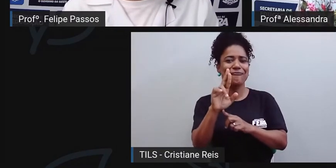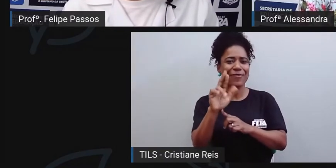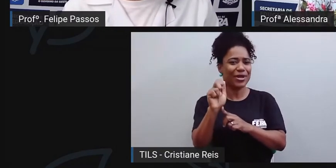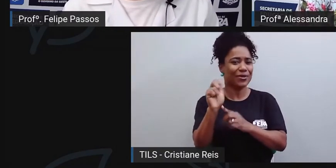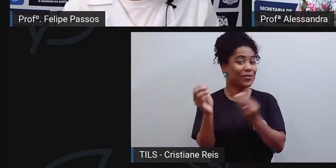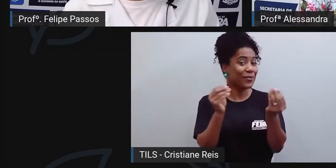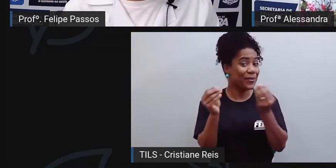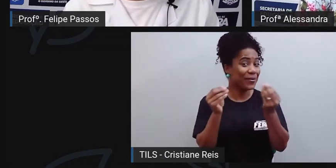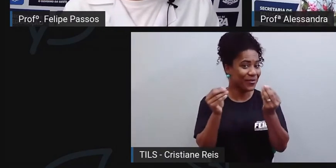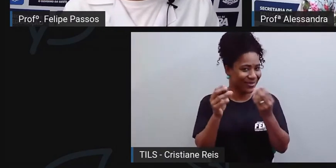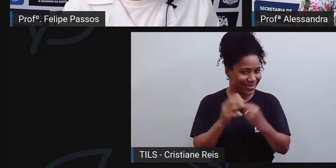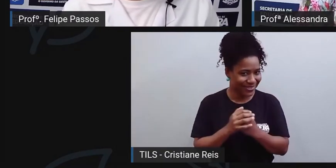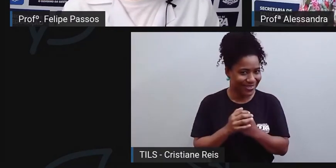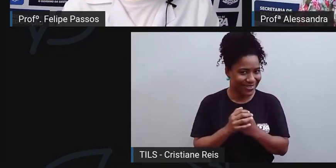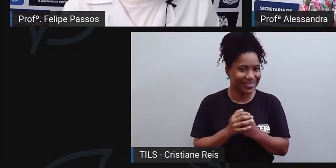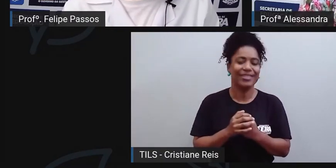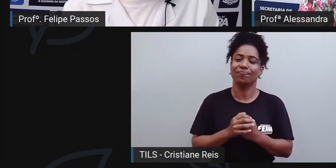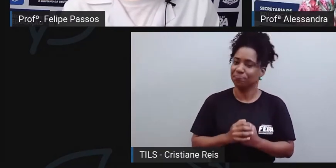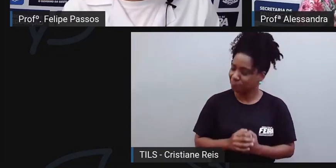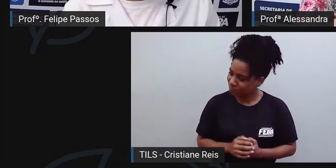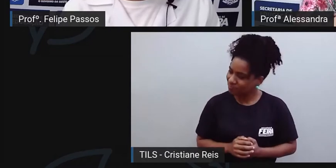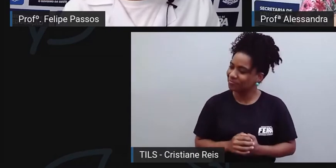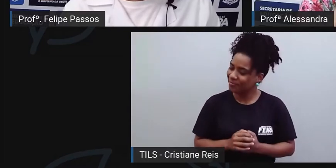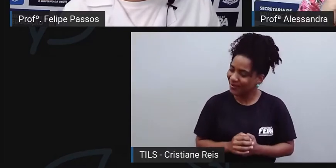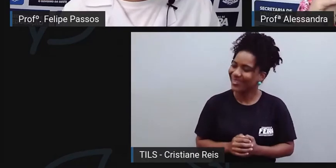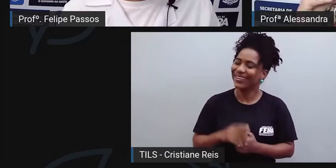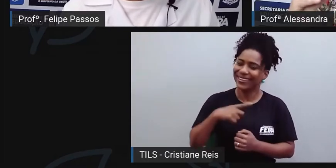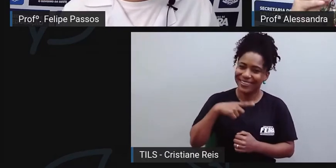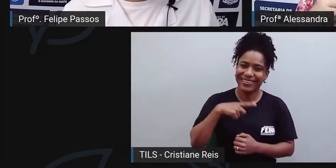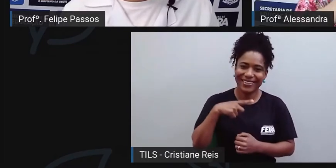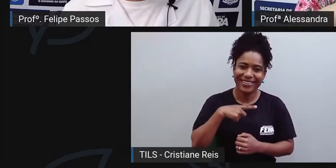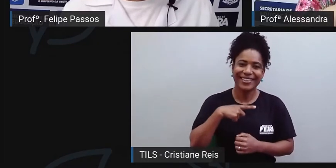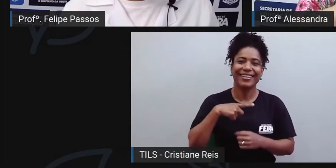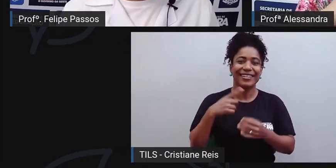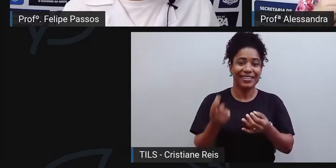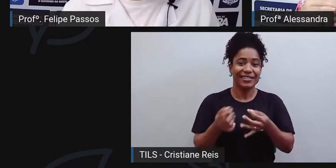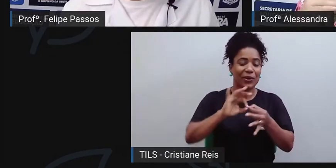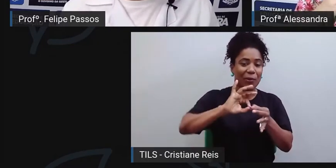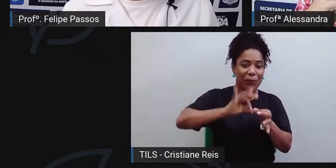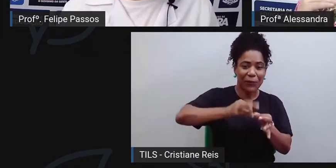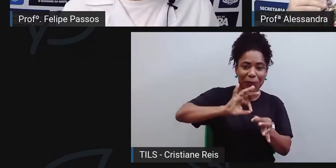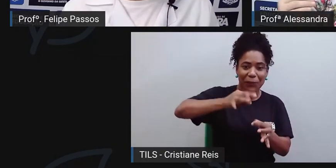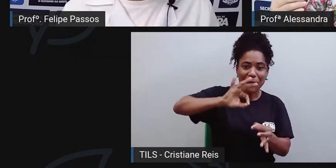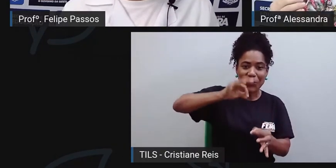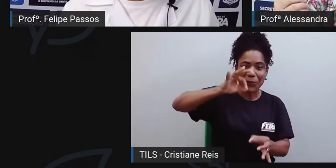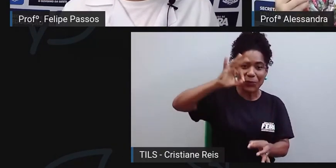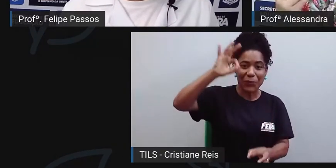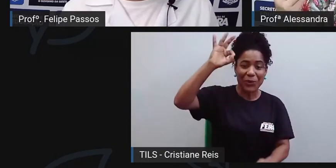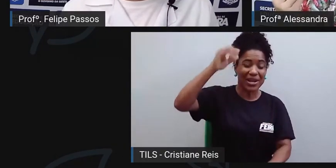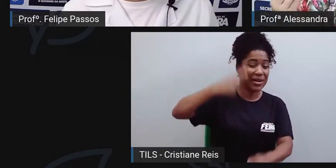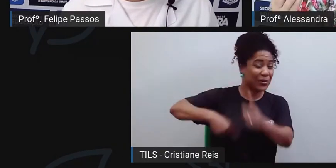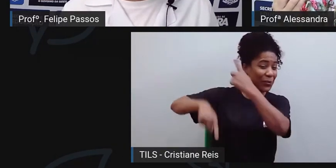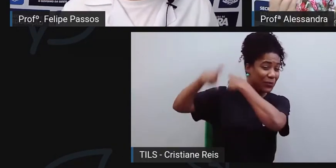Essa é uma questão longa. A gente tem uma trajetória, uma evolução,